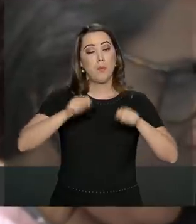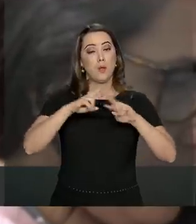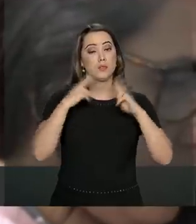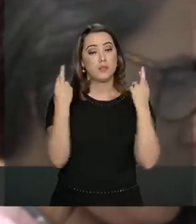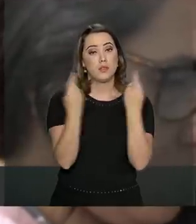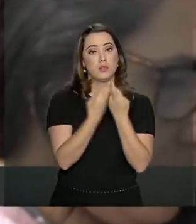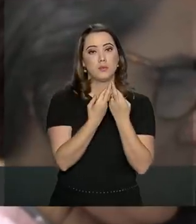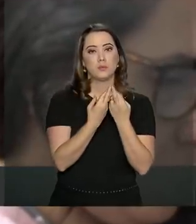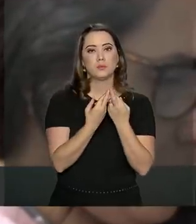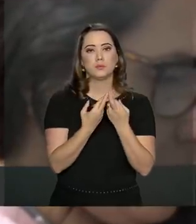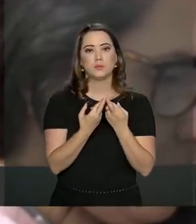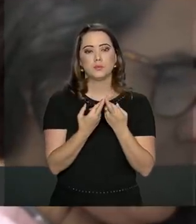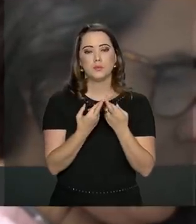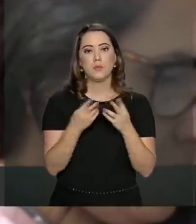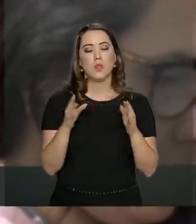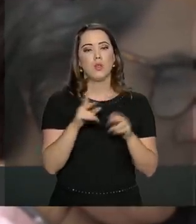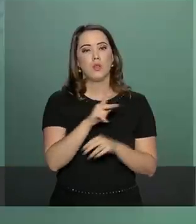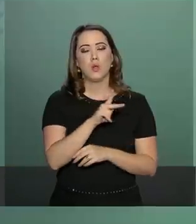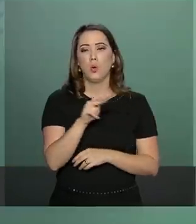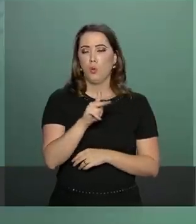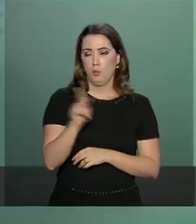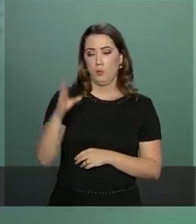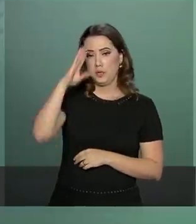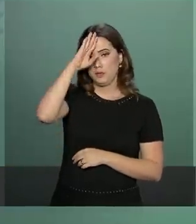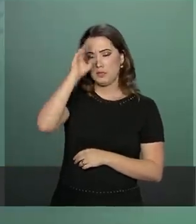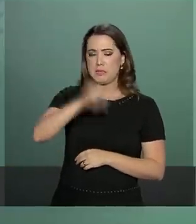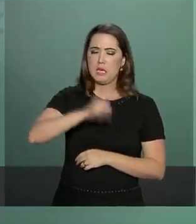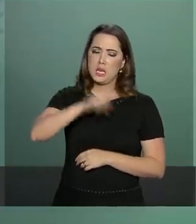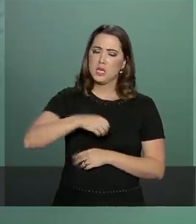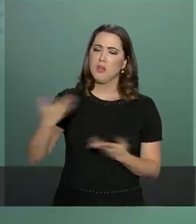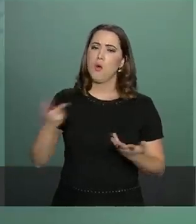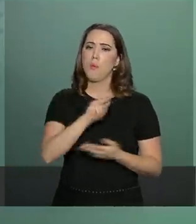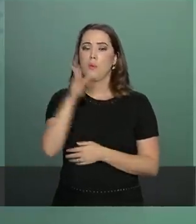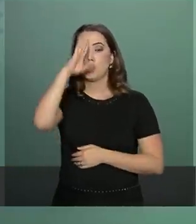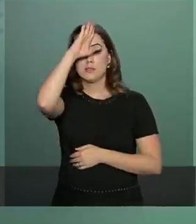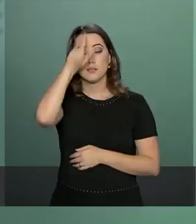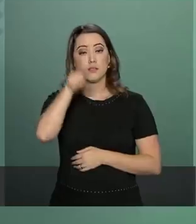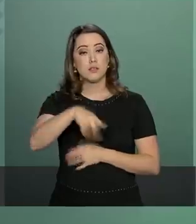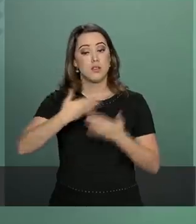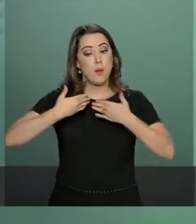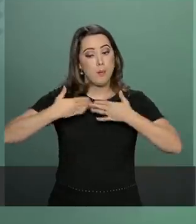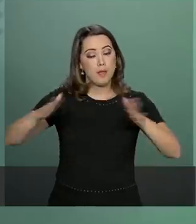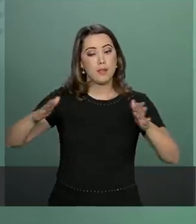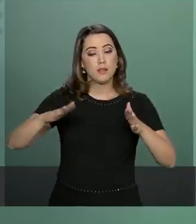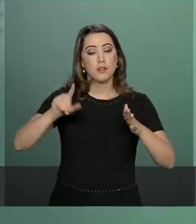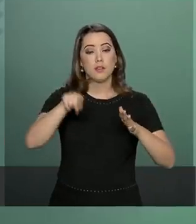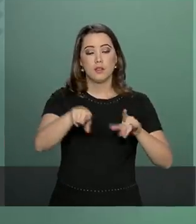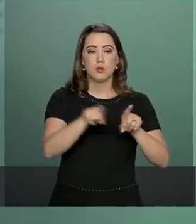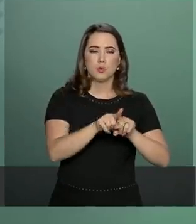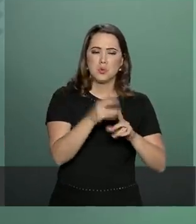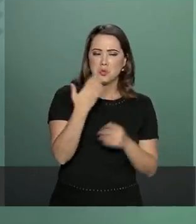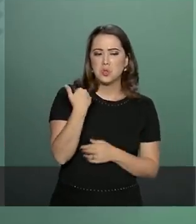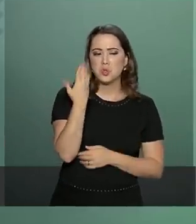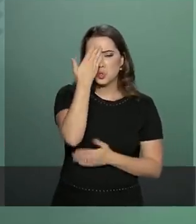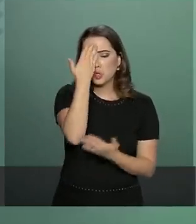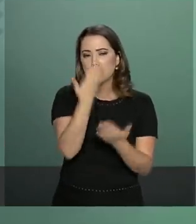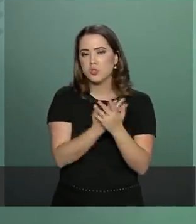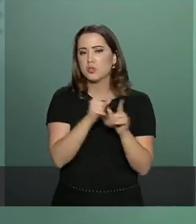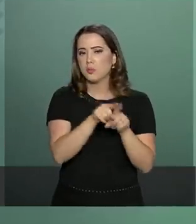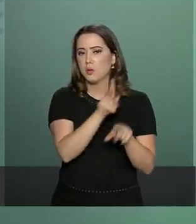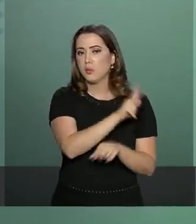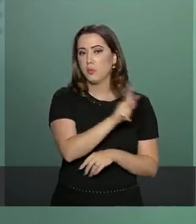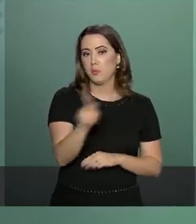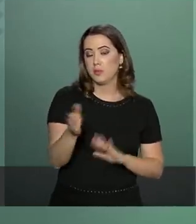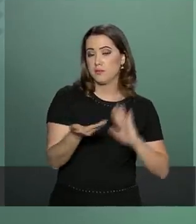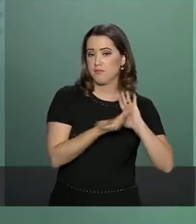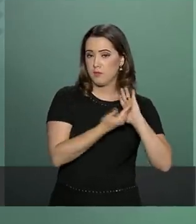reunir até que... Claro, claro. O presidente está aberto e nós estamos convencidos que o presidente Rodrigo Maia igualmente está, porque